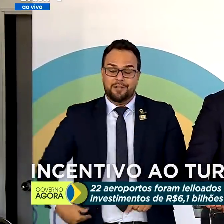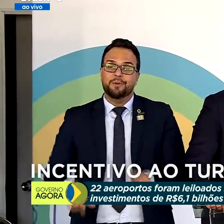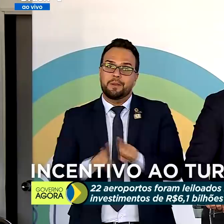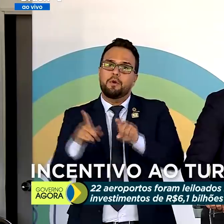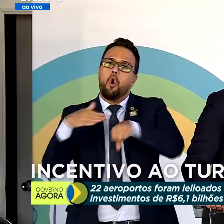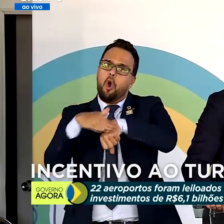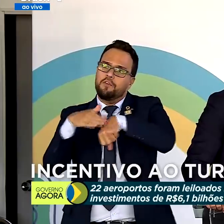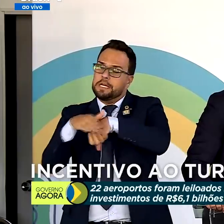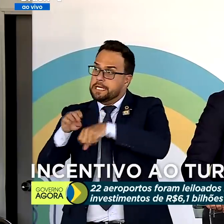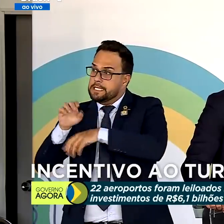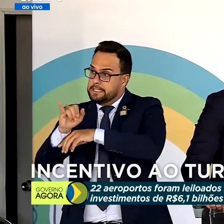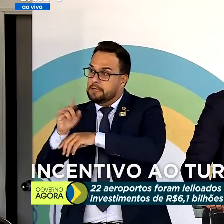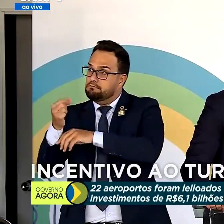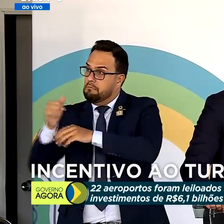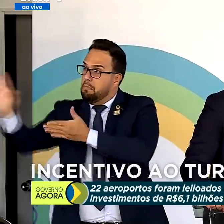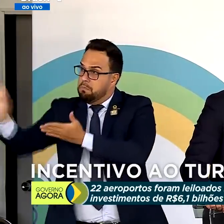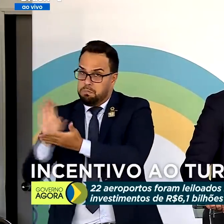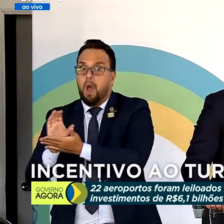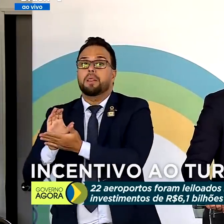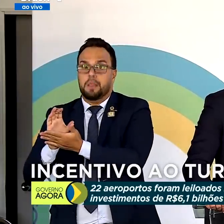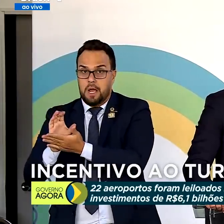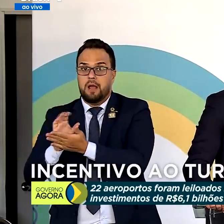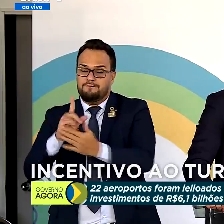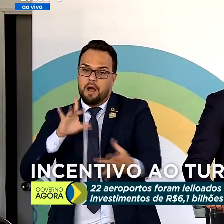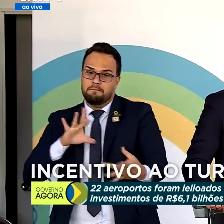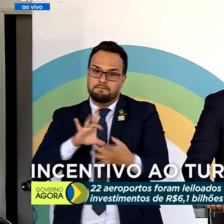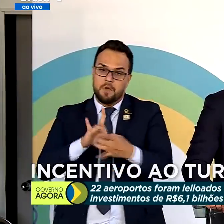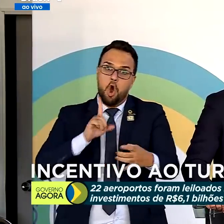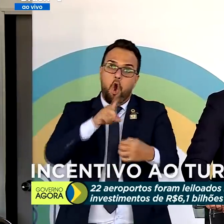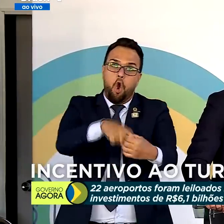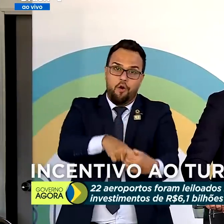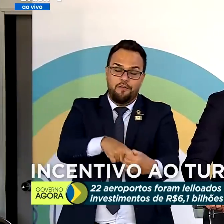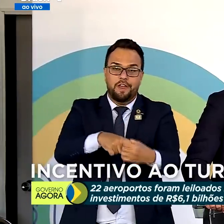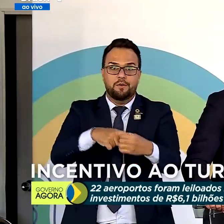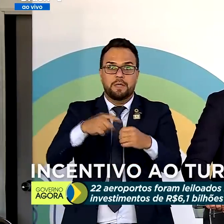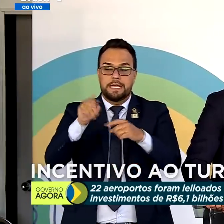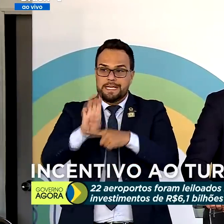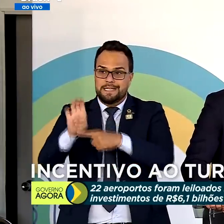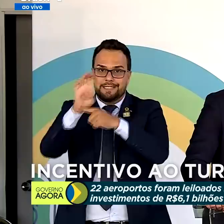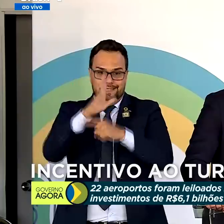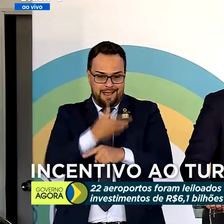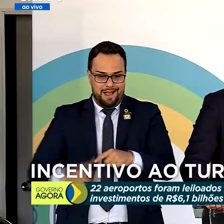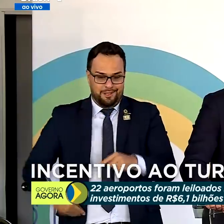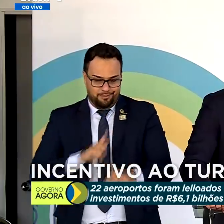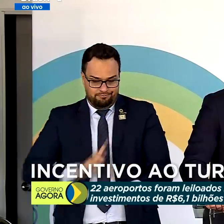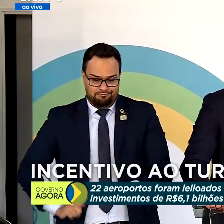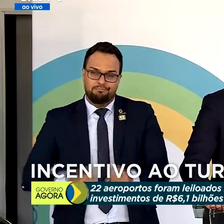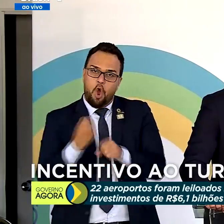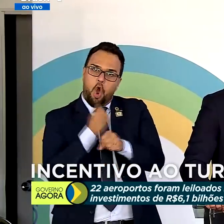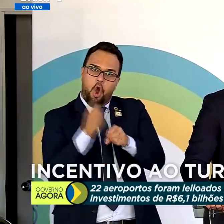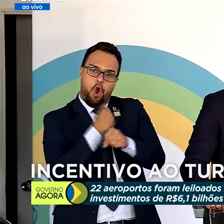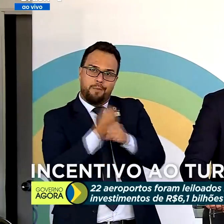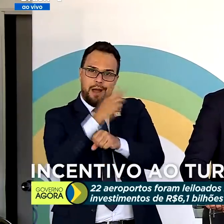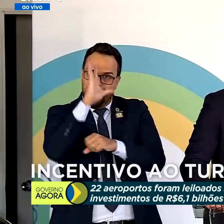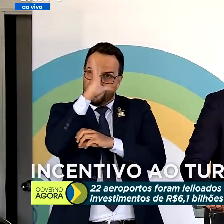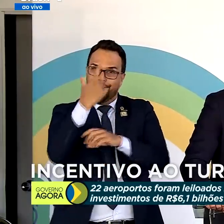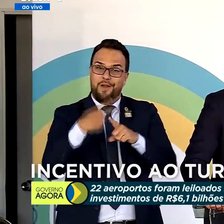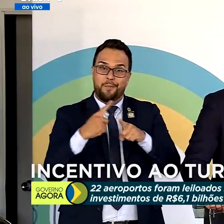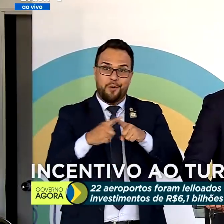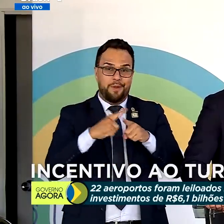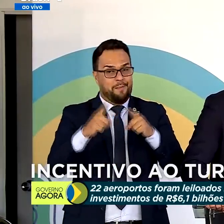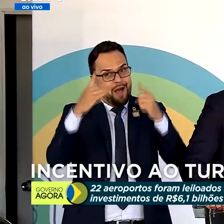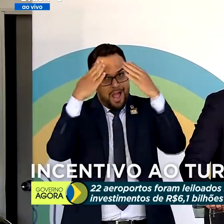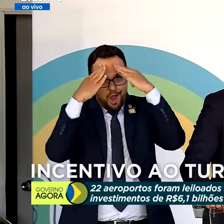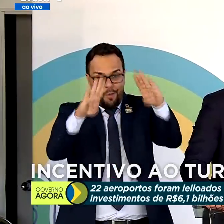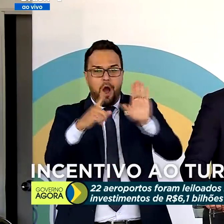falamos, se o senhor passar o dinheiro, vamos fazer um convênio, o Estado faz a obra para ajudar a resolver esse problema do aeroporto, vamos ajudar